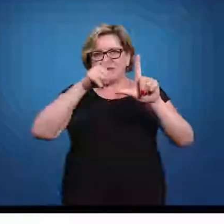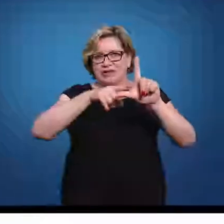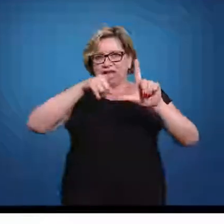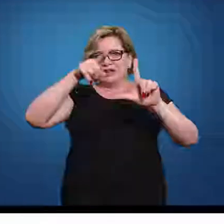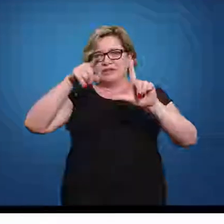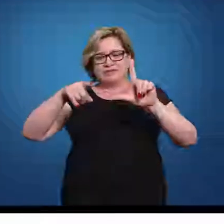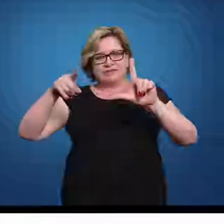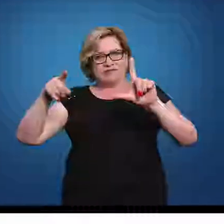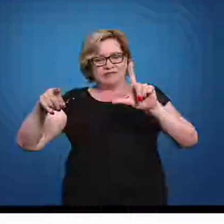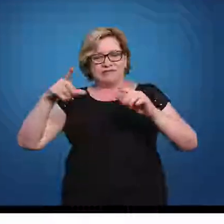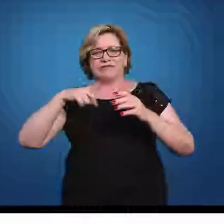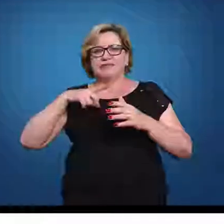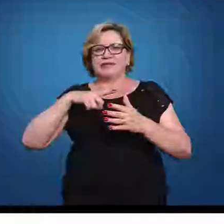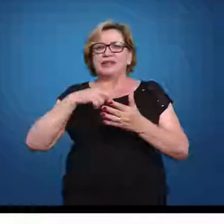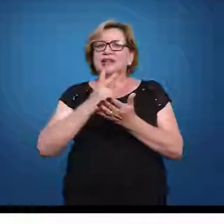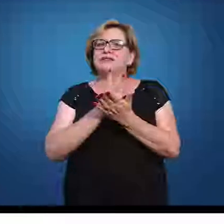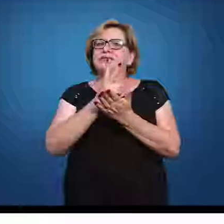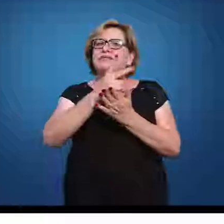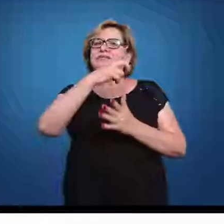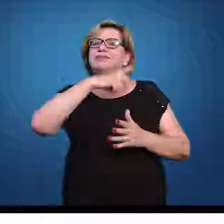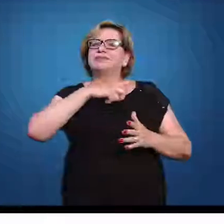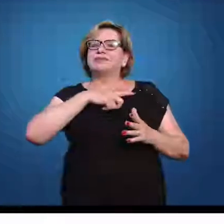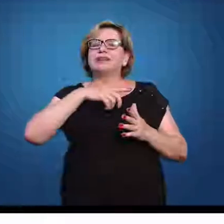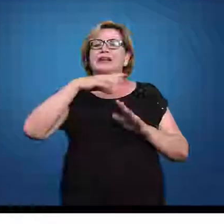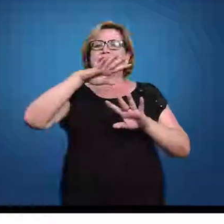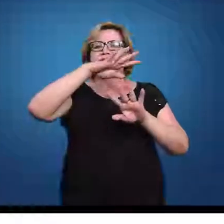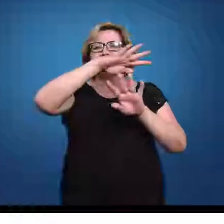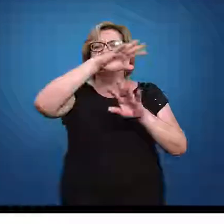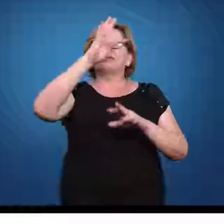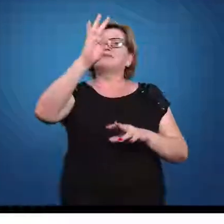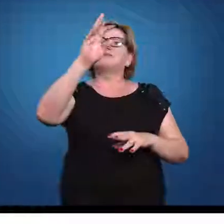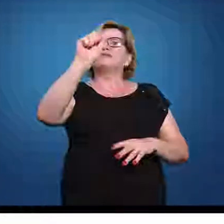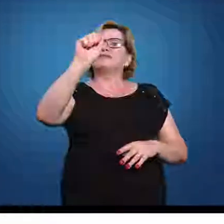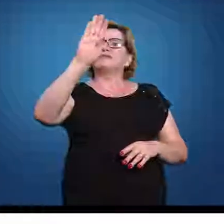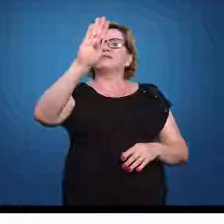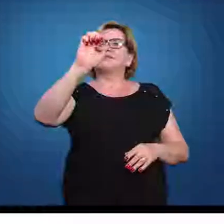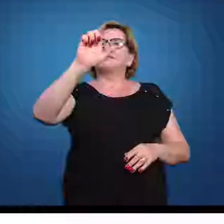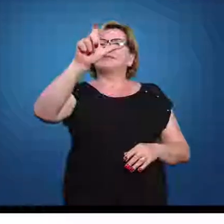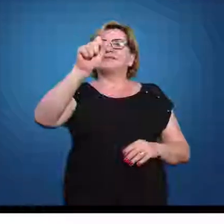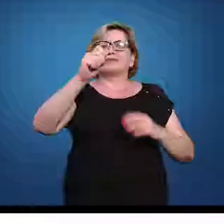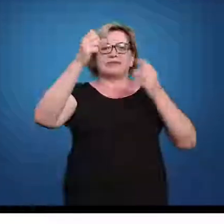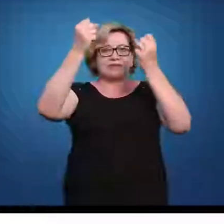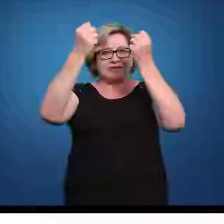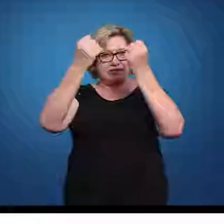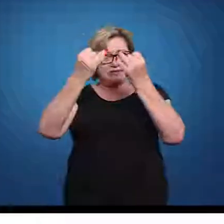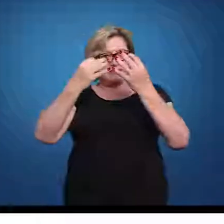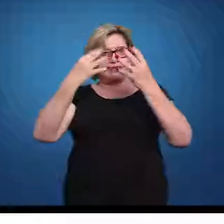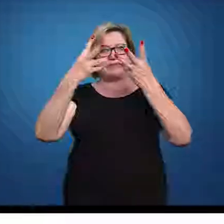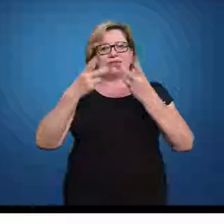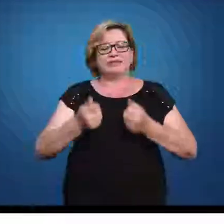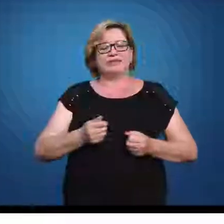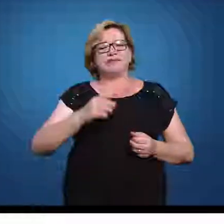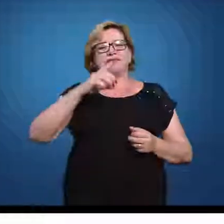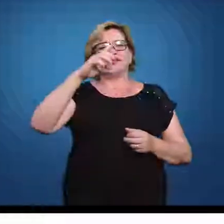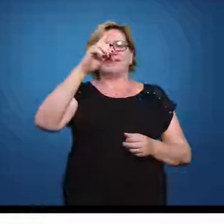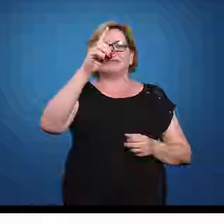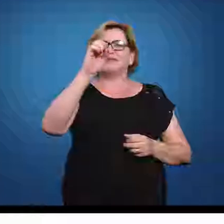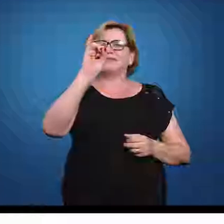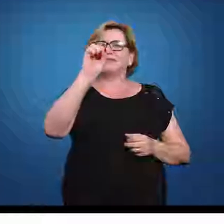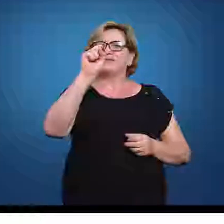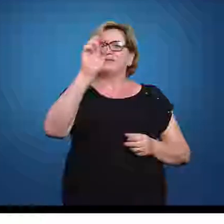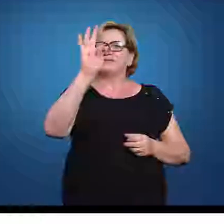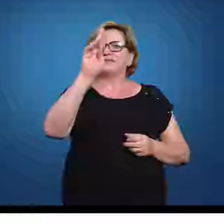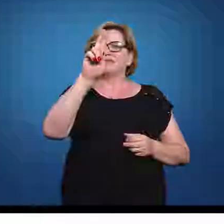no meio dele, uma tabela que contém as áreas de uma distribuição em especial. Essa distribuição,